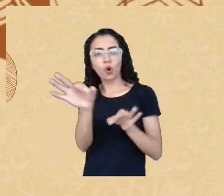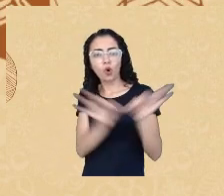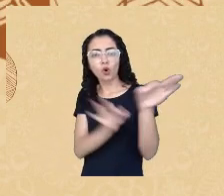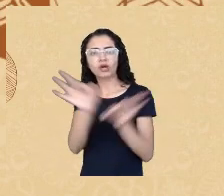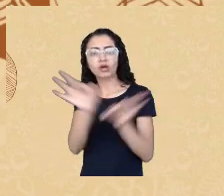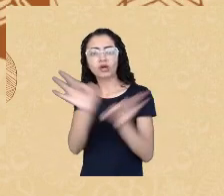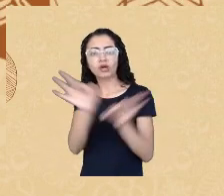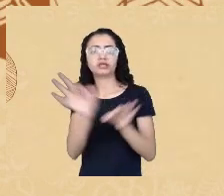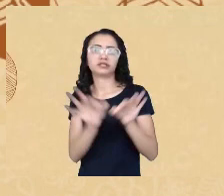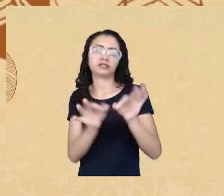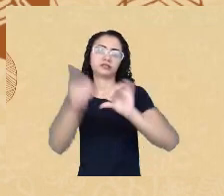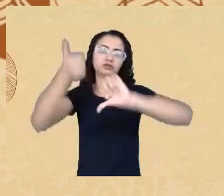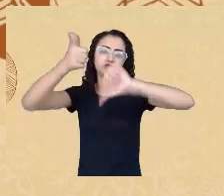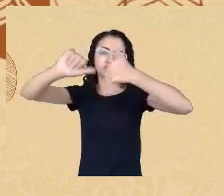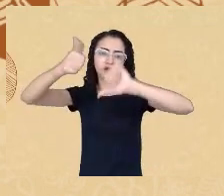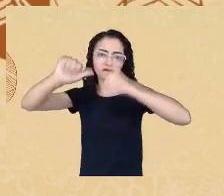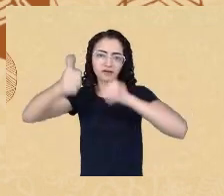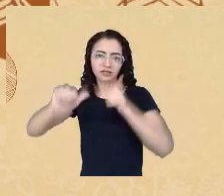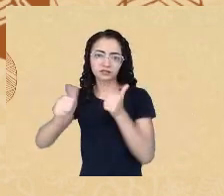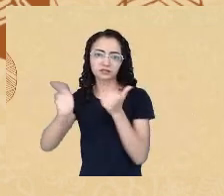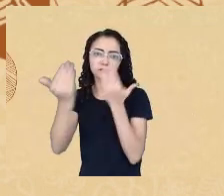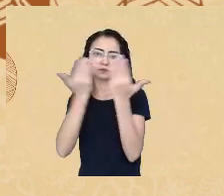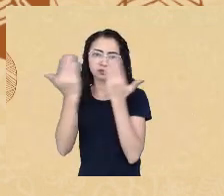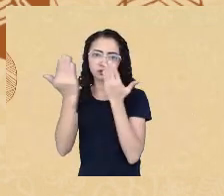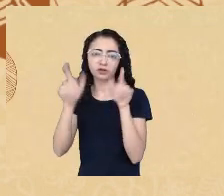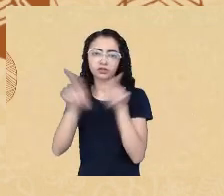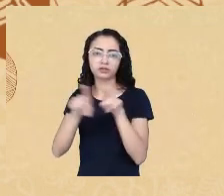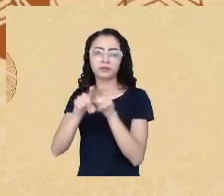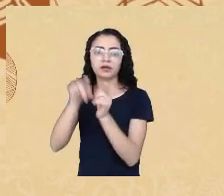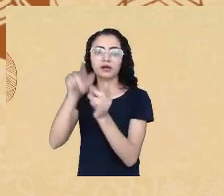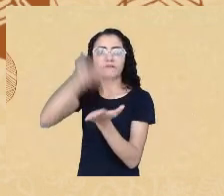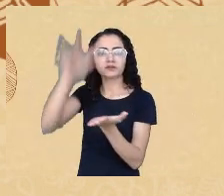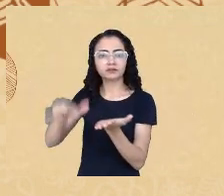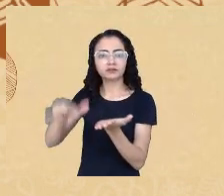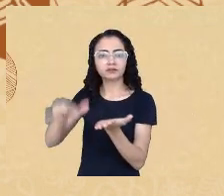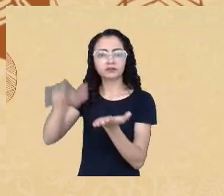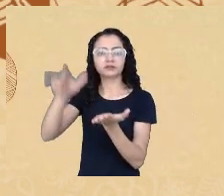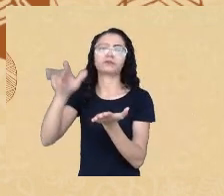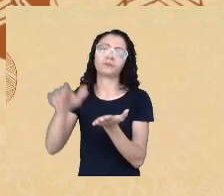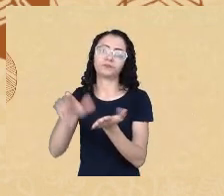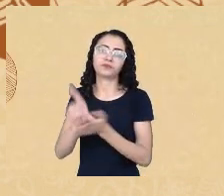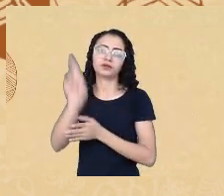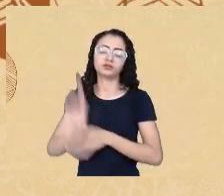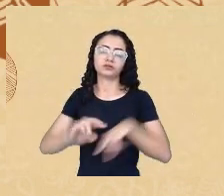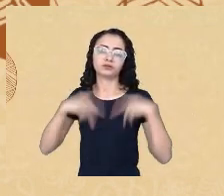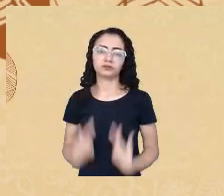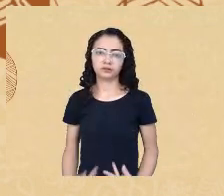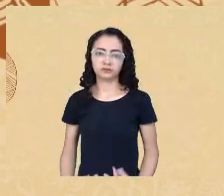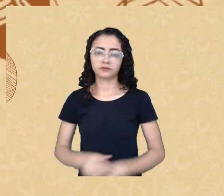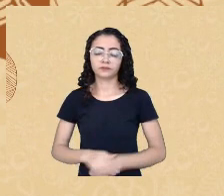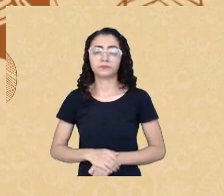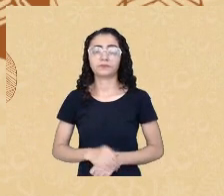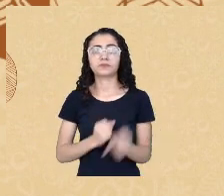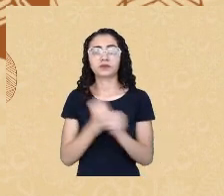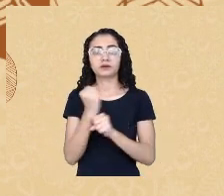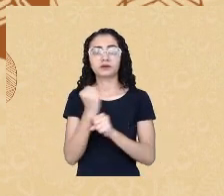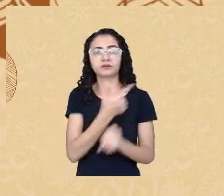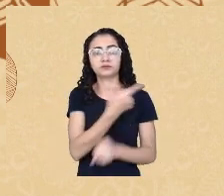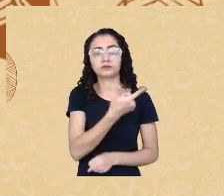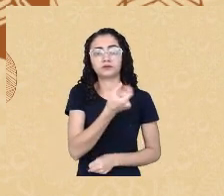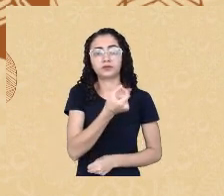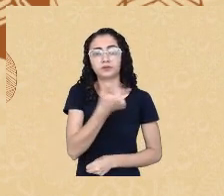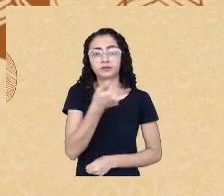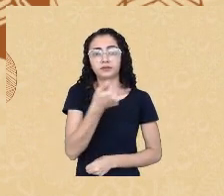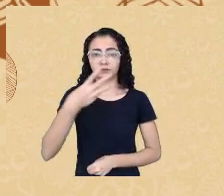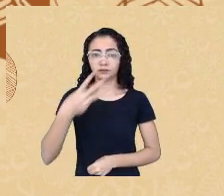e validação a partir dos direitos humanos. Em 2013, a publicação de uma cartilha bem robusta acerca